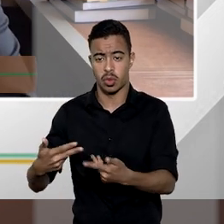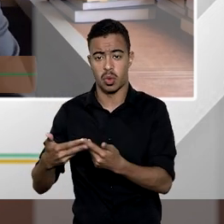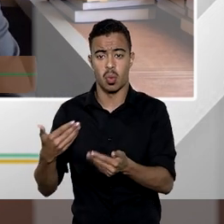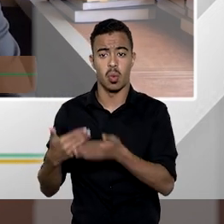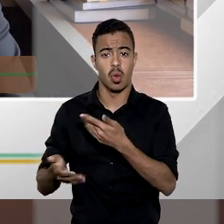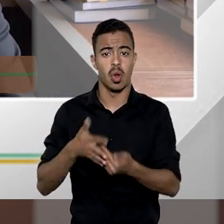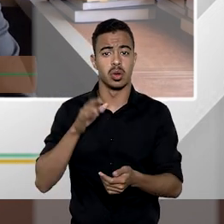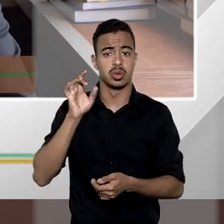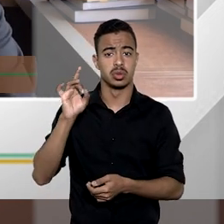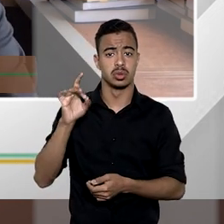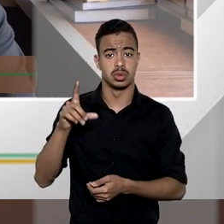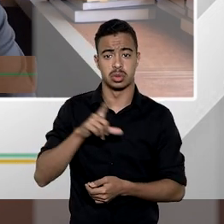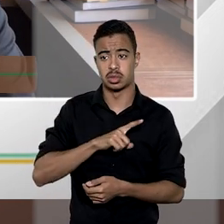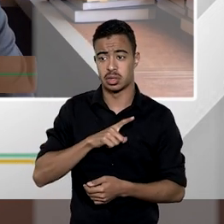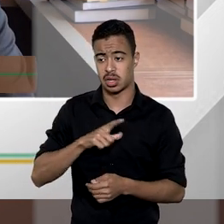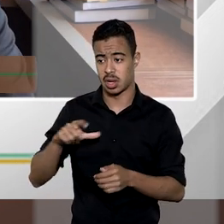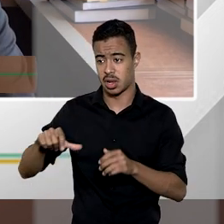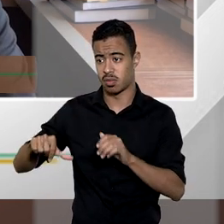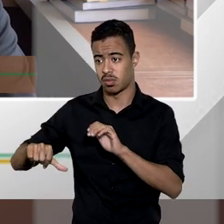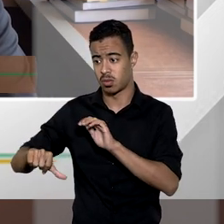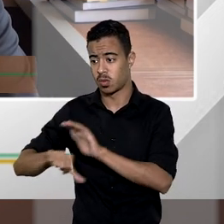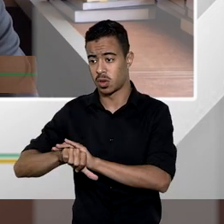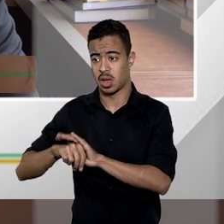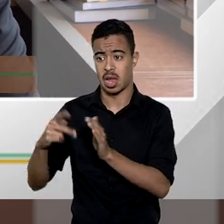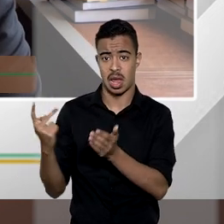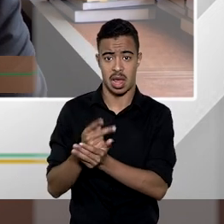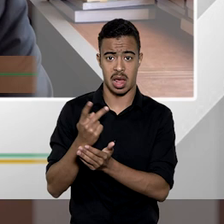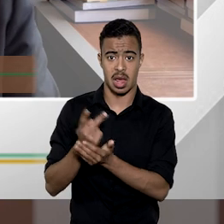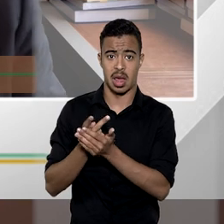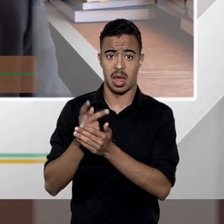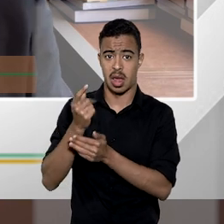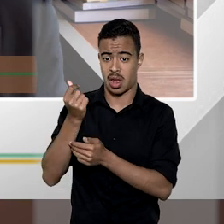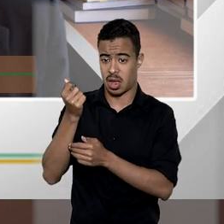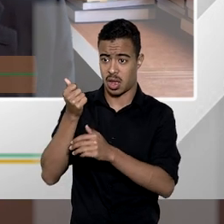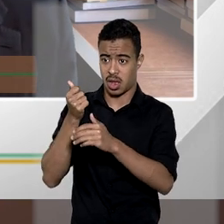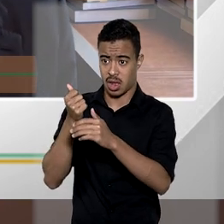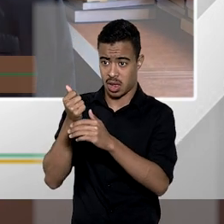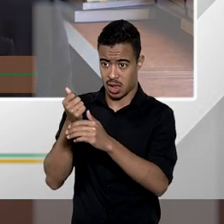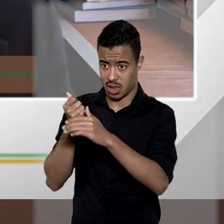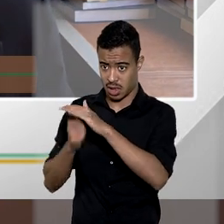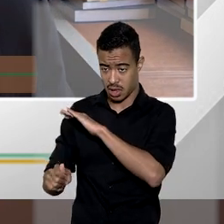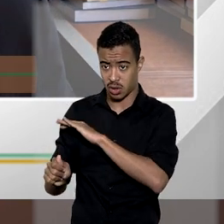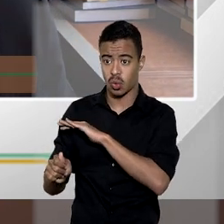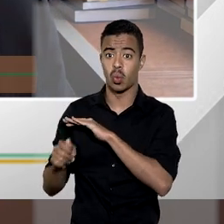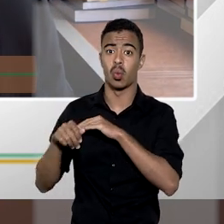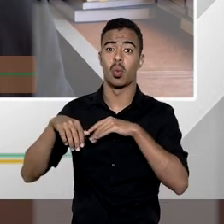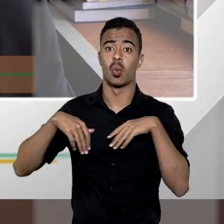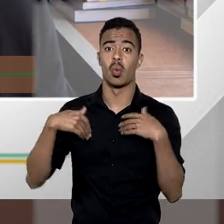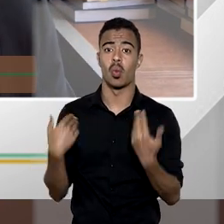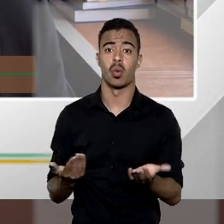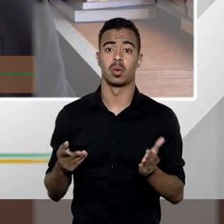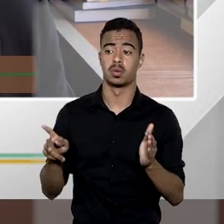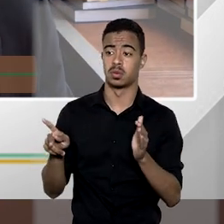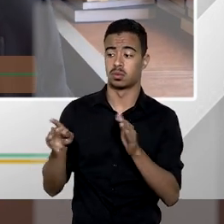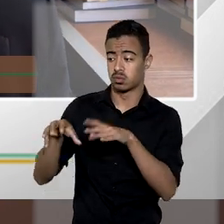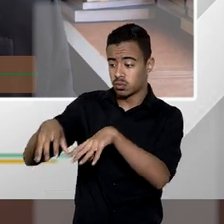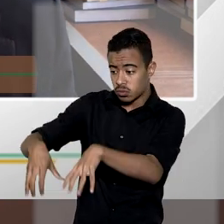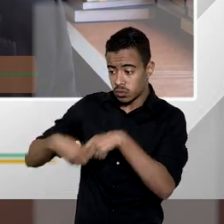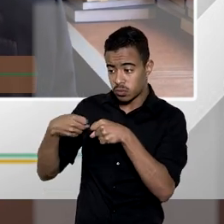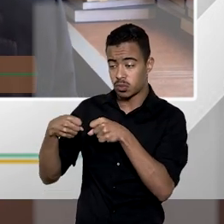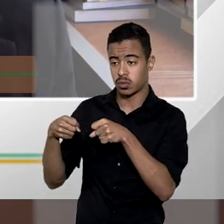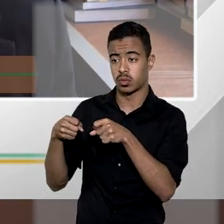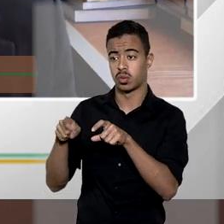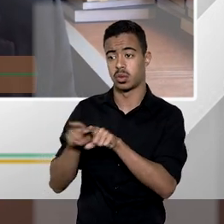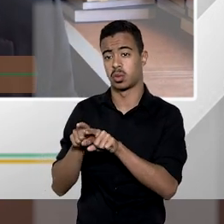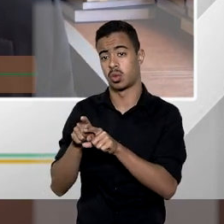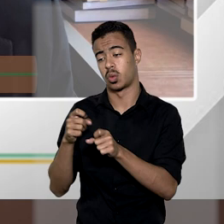aquela que está em exploração regular merece uma indenização quando atingida pela desapropriação ou